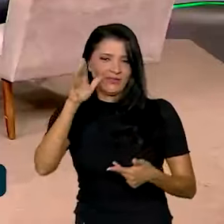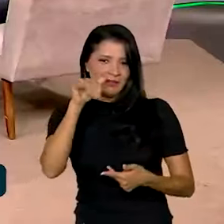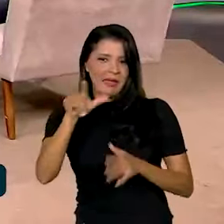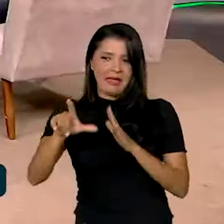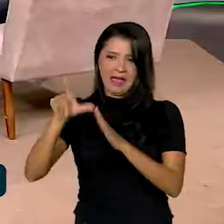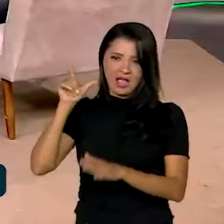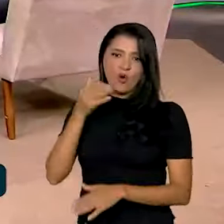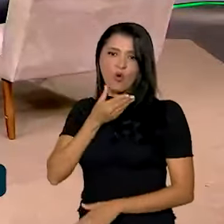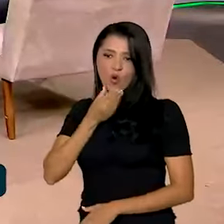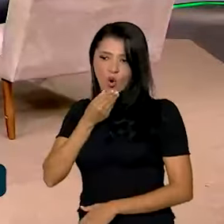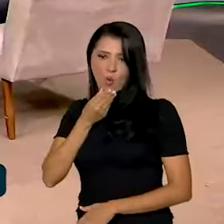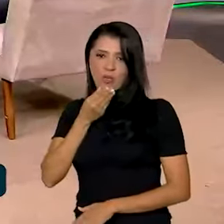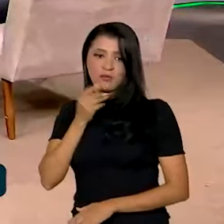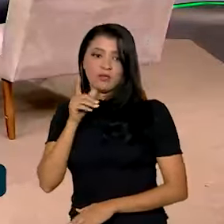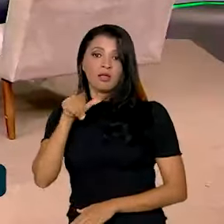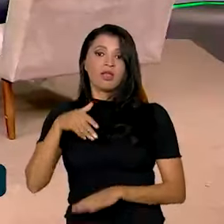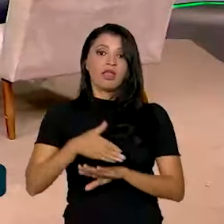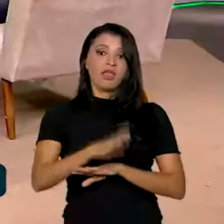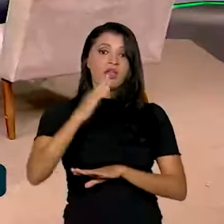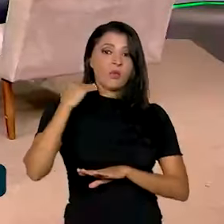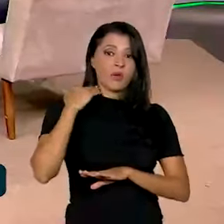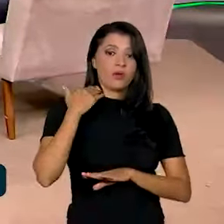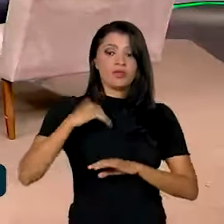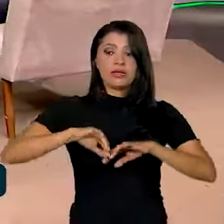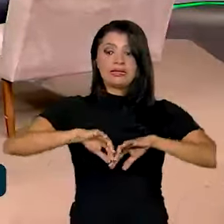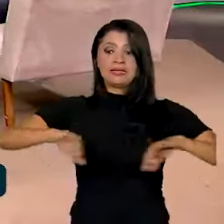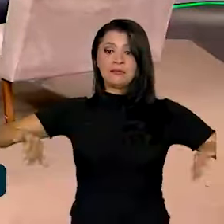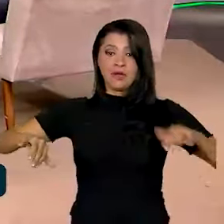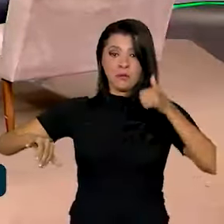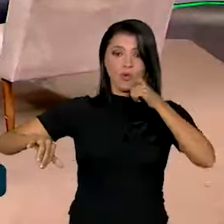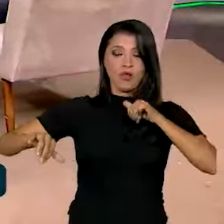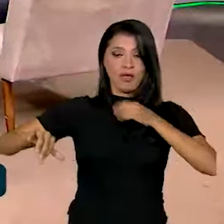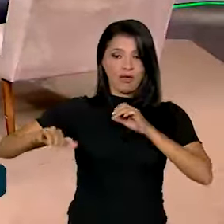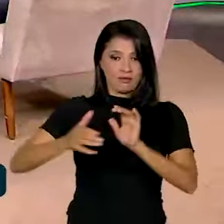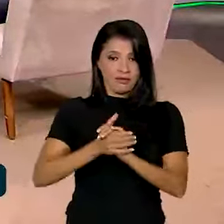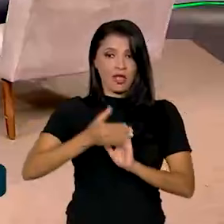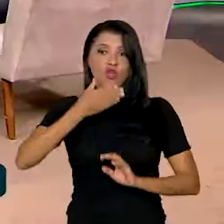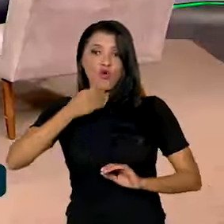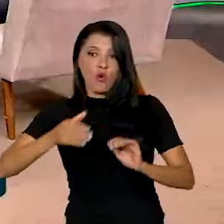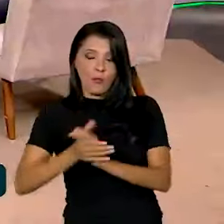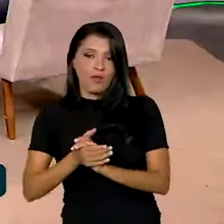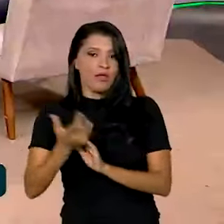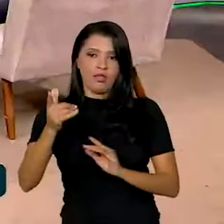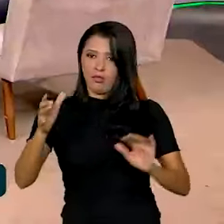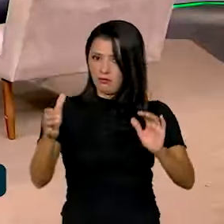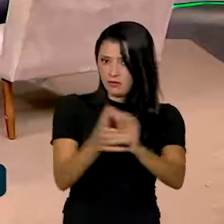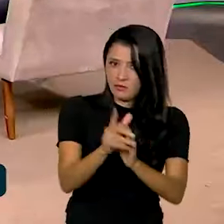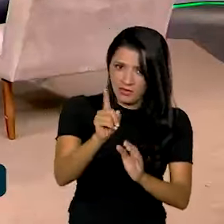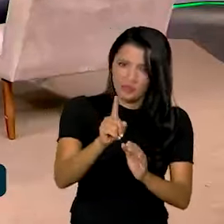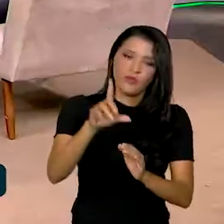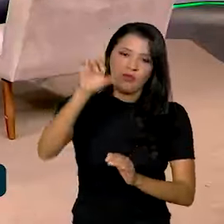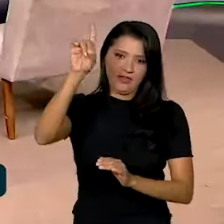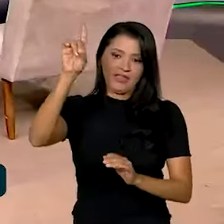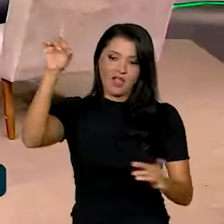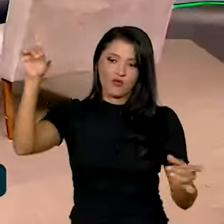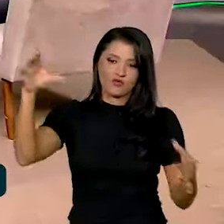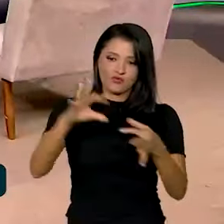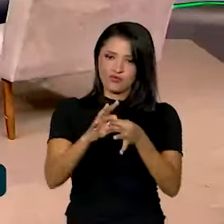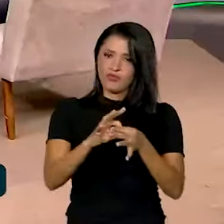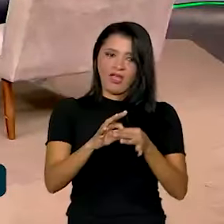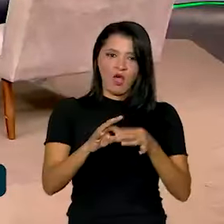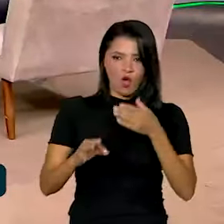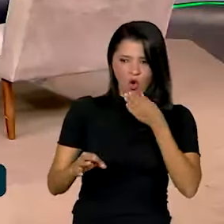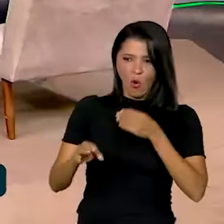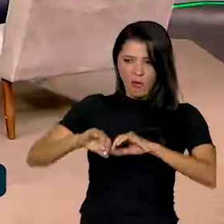marido. Então, nós separamos o marido da mulher. Não do ponto de vista matrimonial, porque o que Deus uniu, o homem não separa.